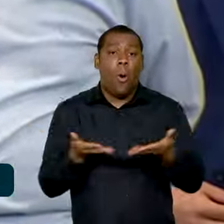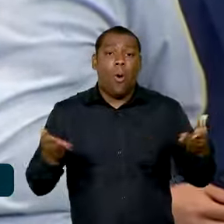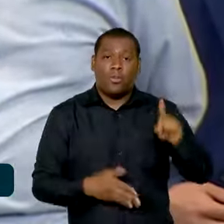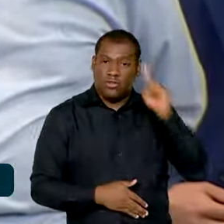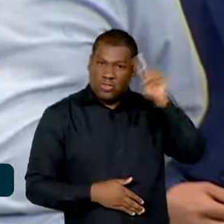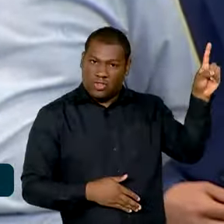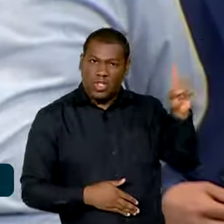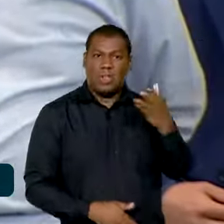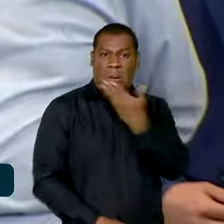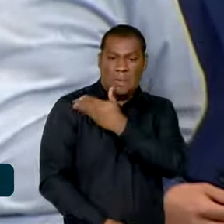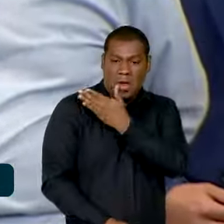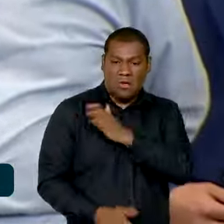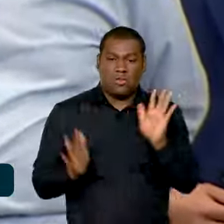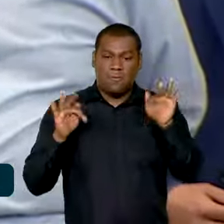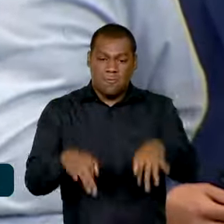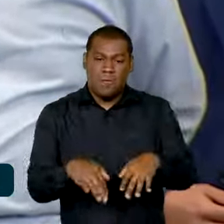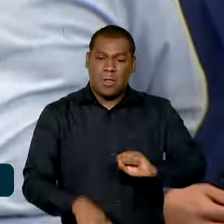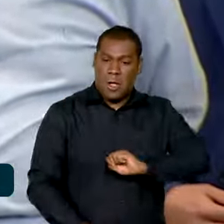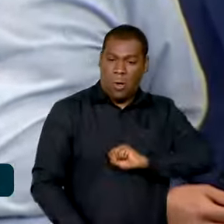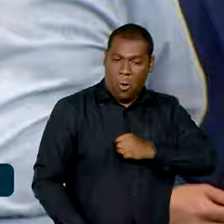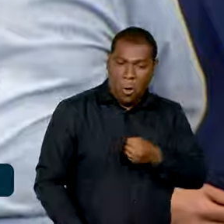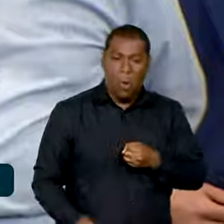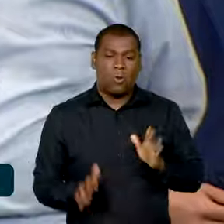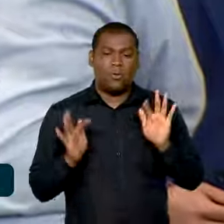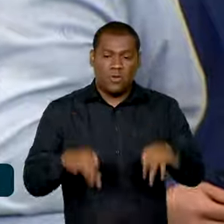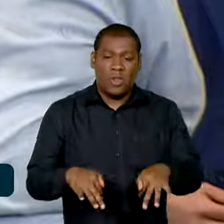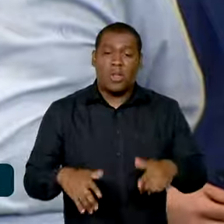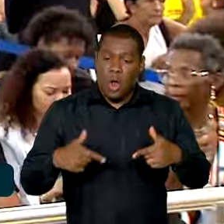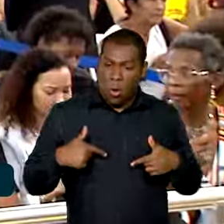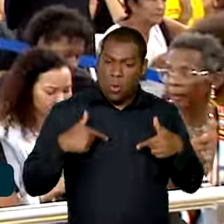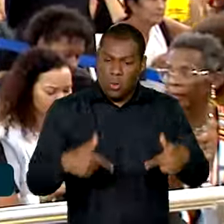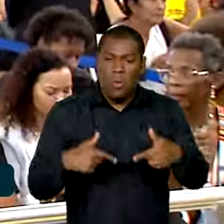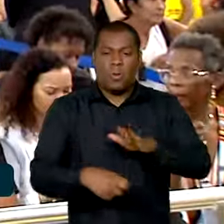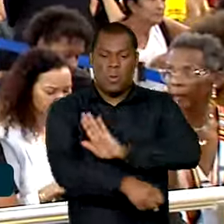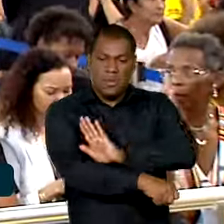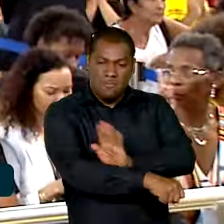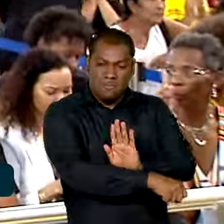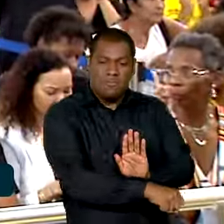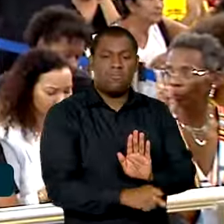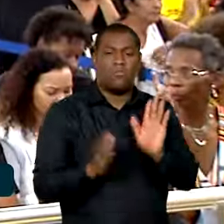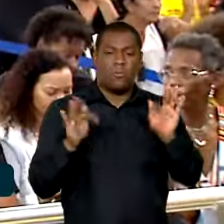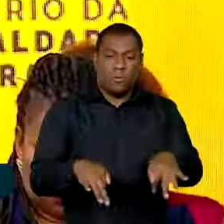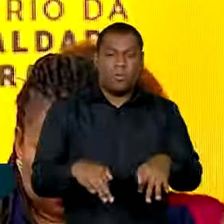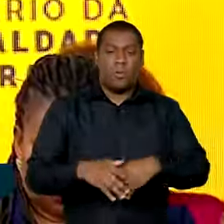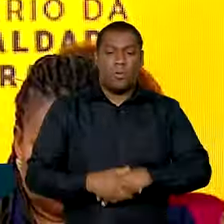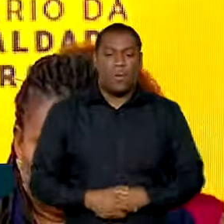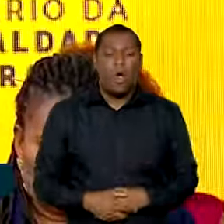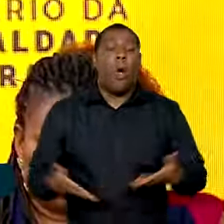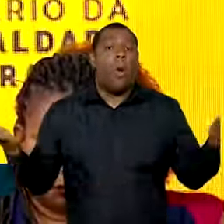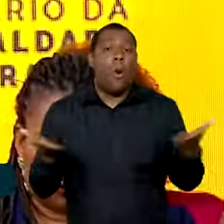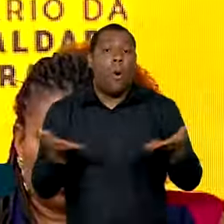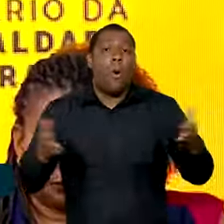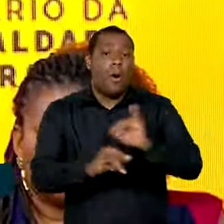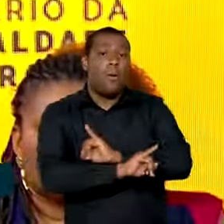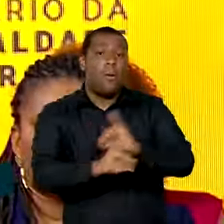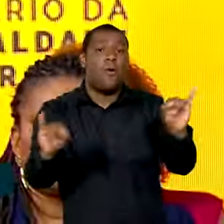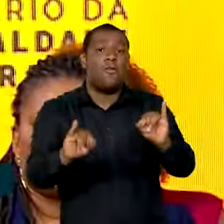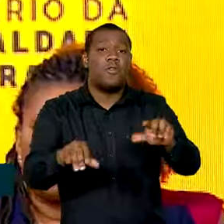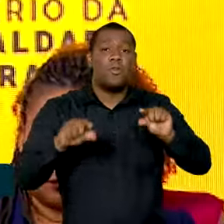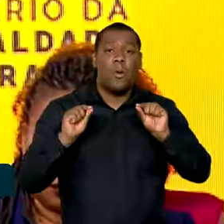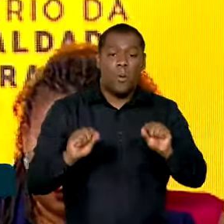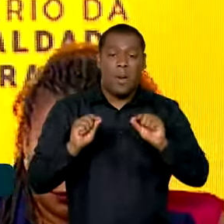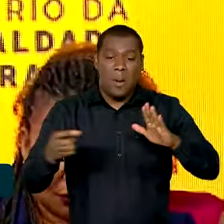preconceito, do ódio e do combate ao racismo. Hoje, o que nós estamos anunciando é o